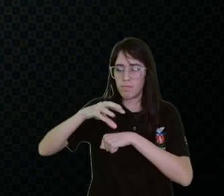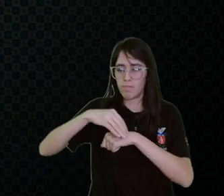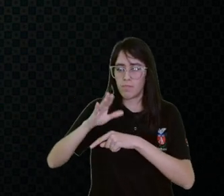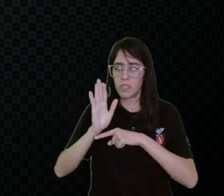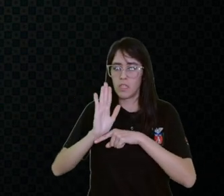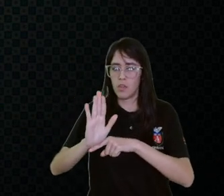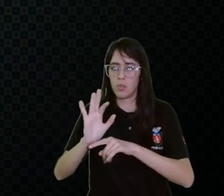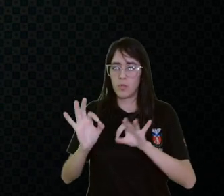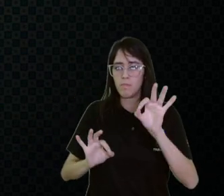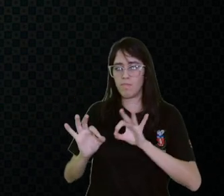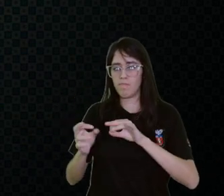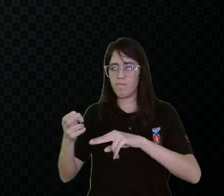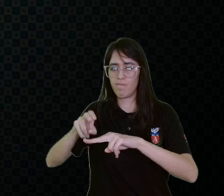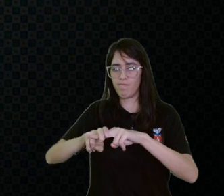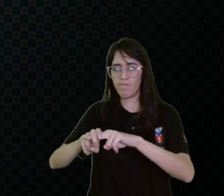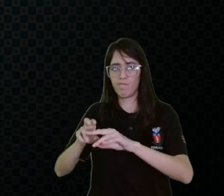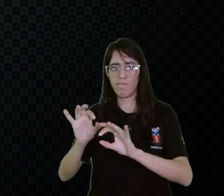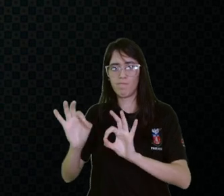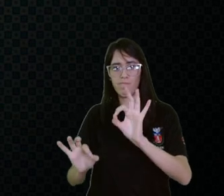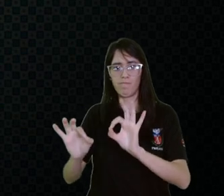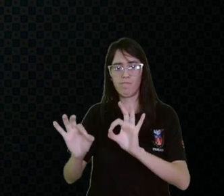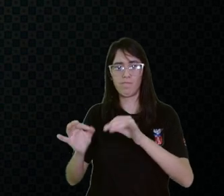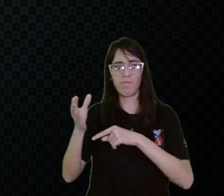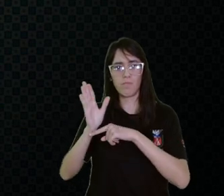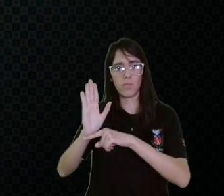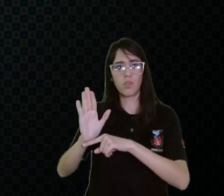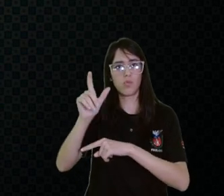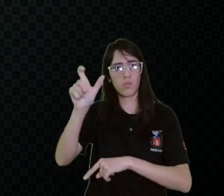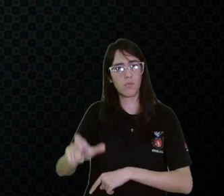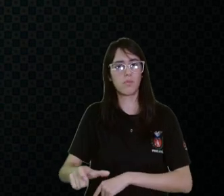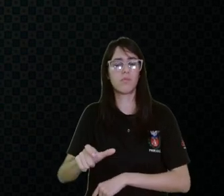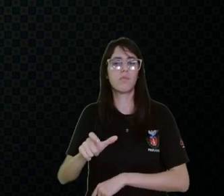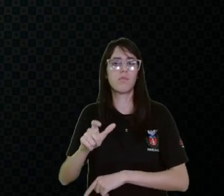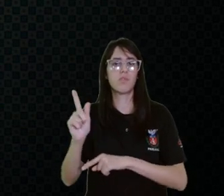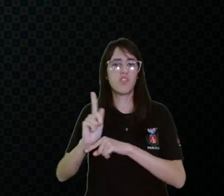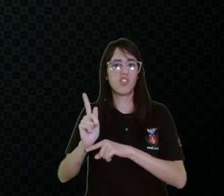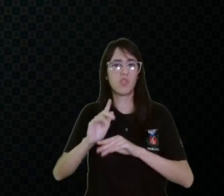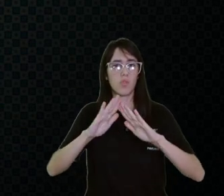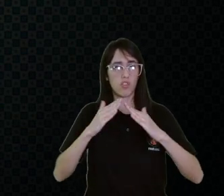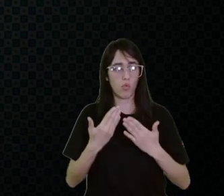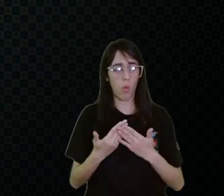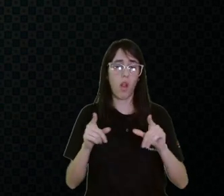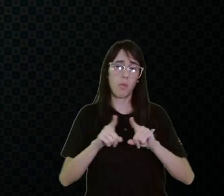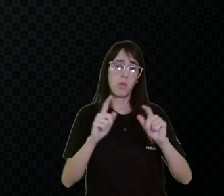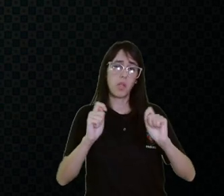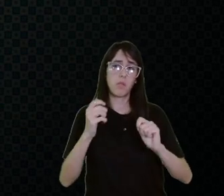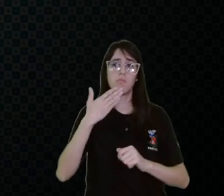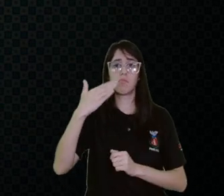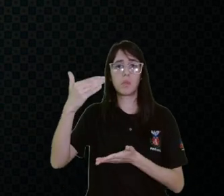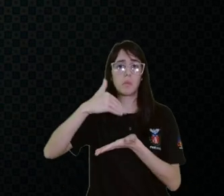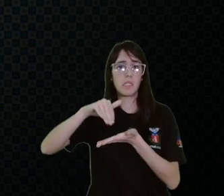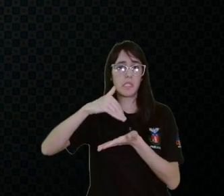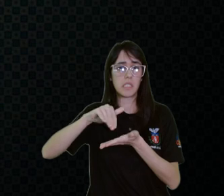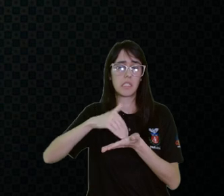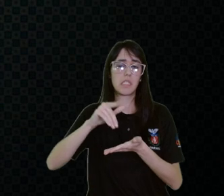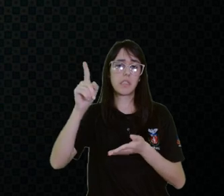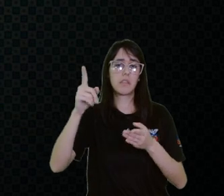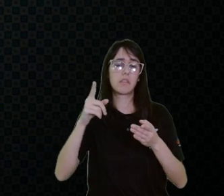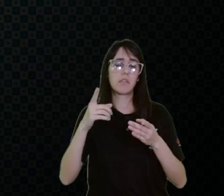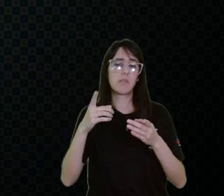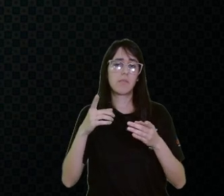pedir ajuda, então, para o gestor da escola, e até mesmo aqui, na secretaria, no departamento